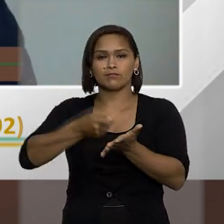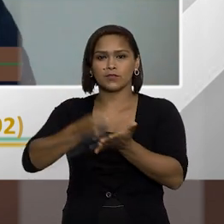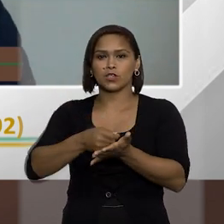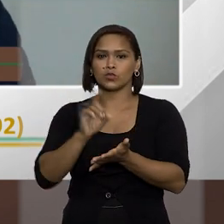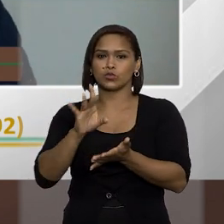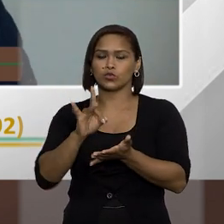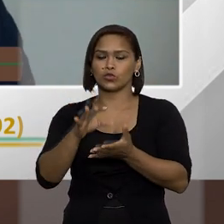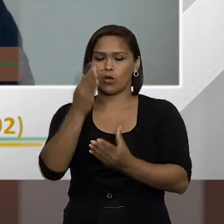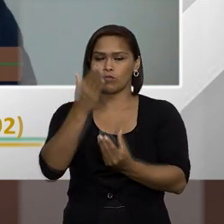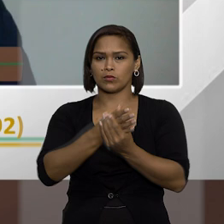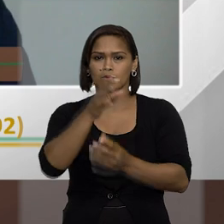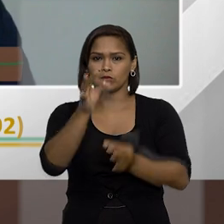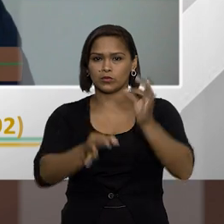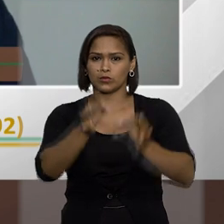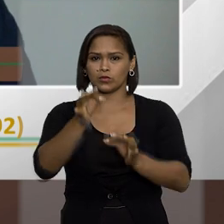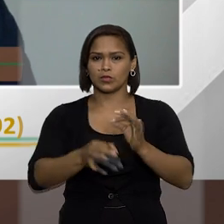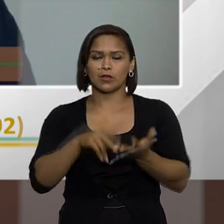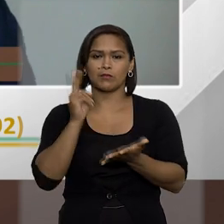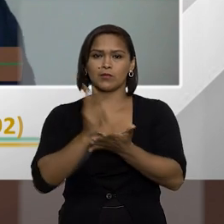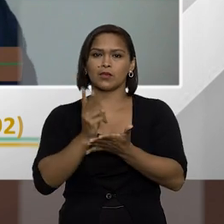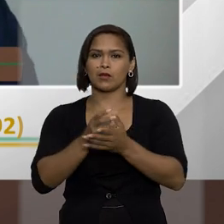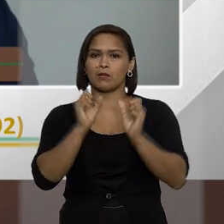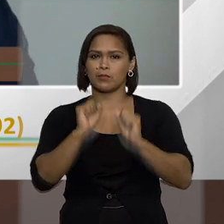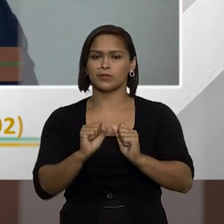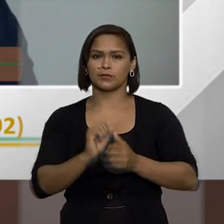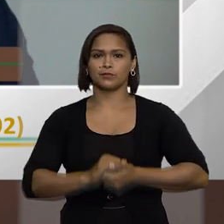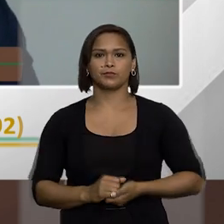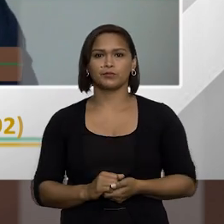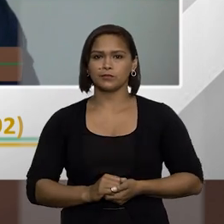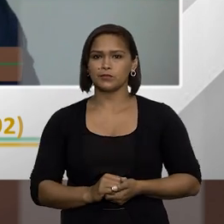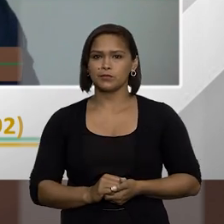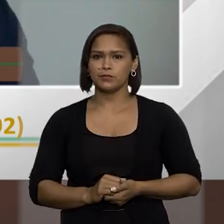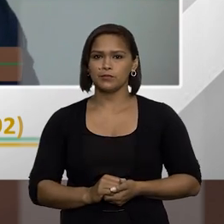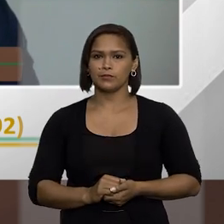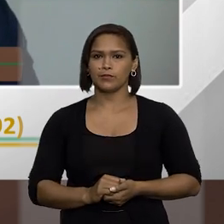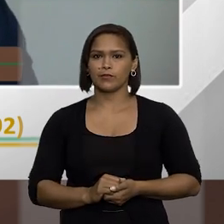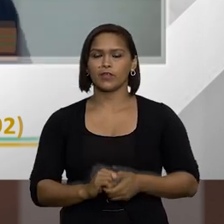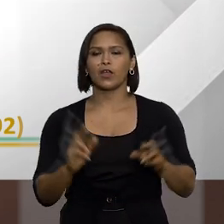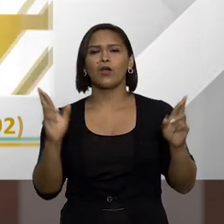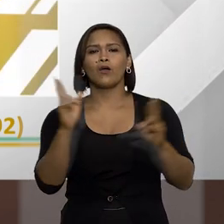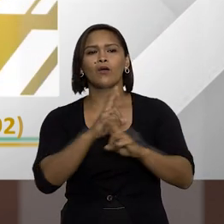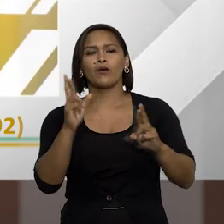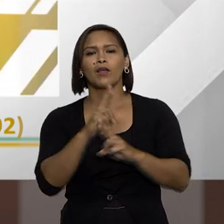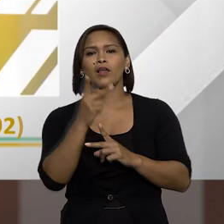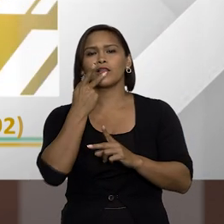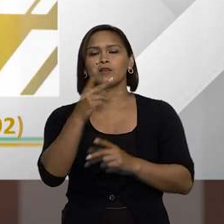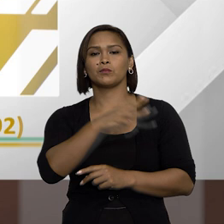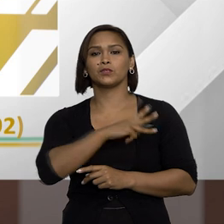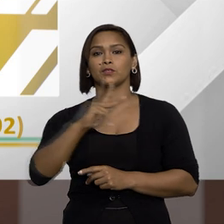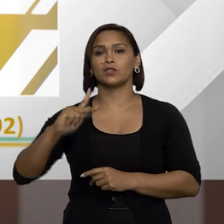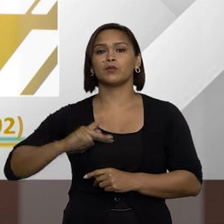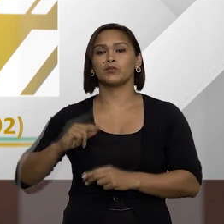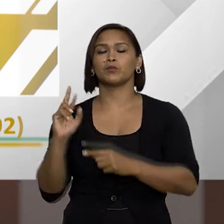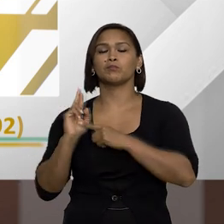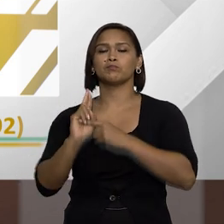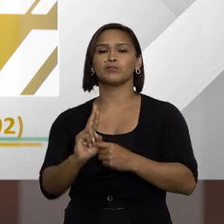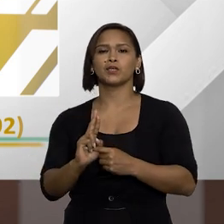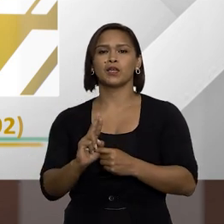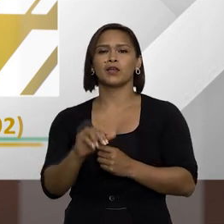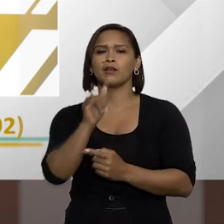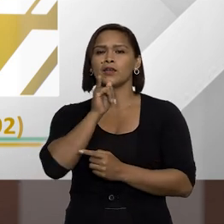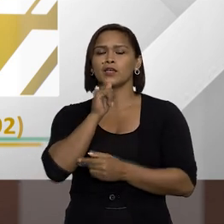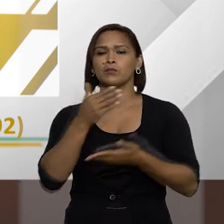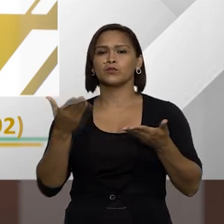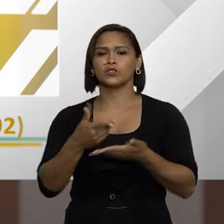apenas o trânsito em julgado para a sua efetivação. Com relação aos membros do Ministério Público, por exemplo,